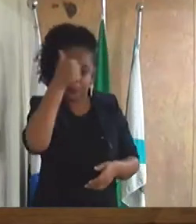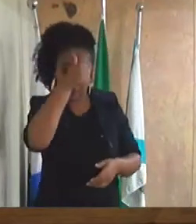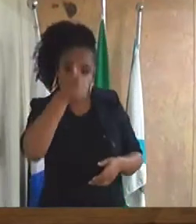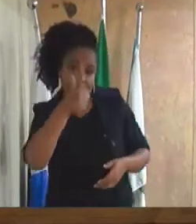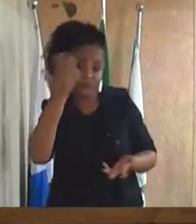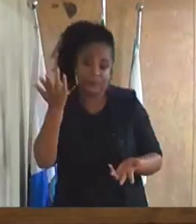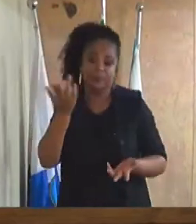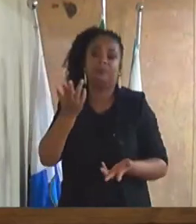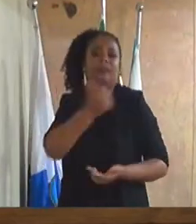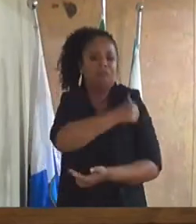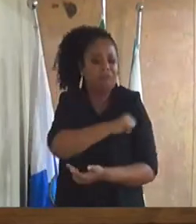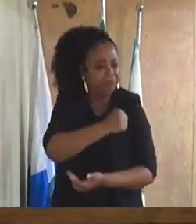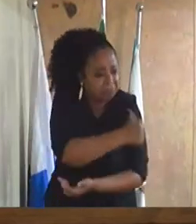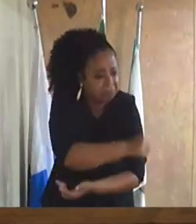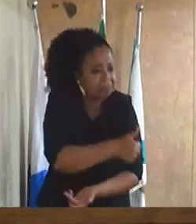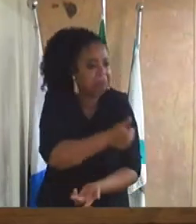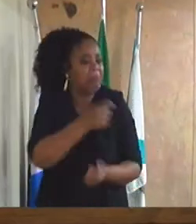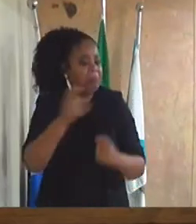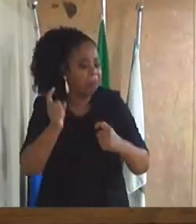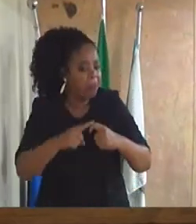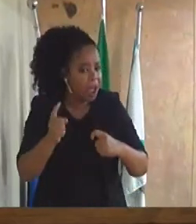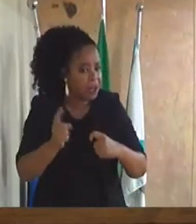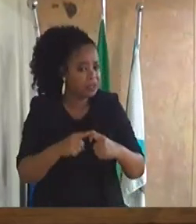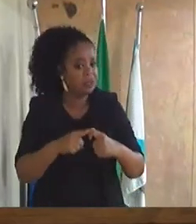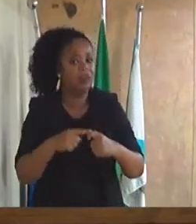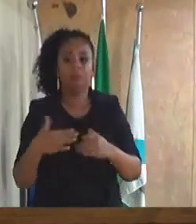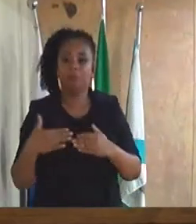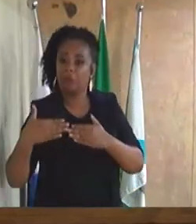linha de frente do COVID nos hospitais.